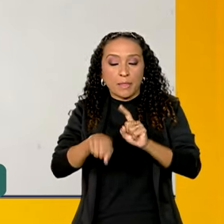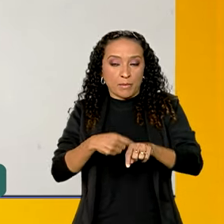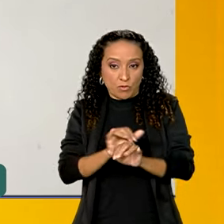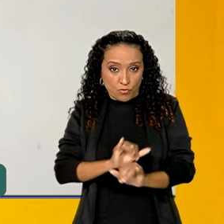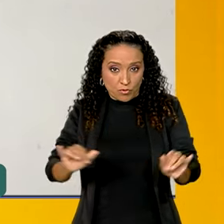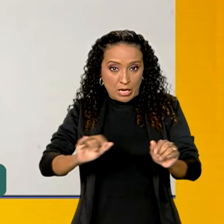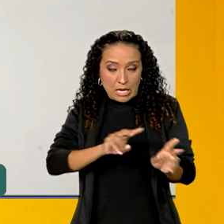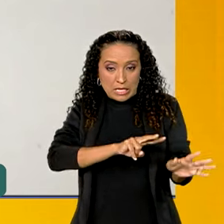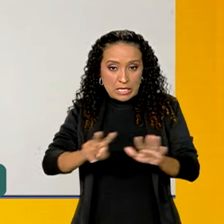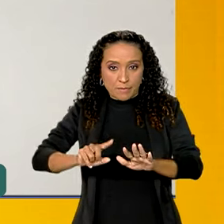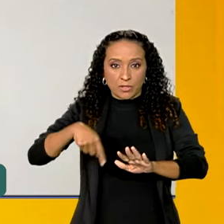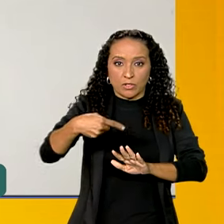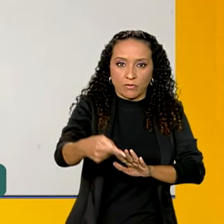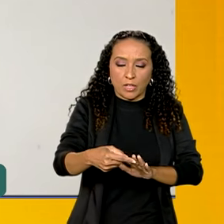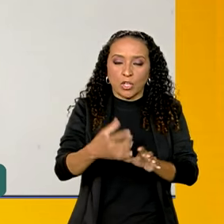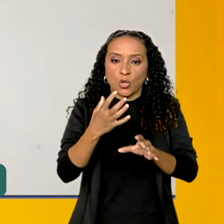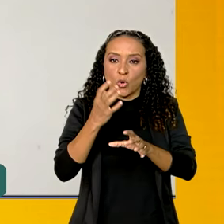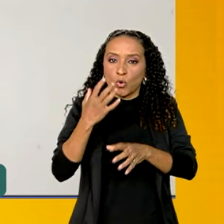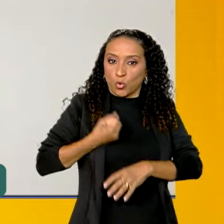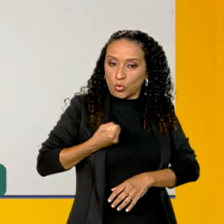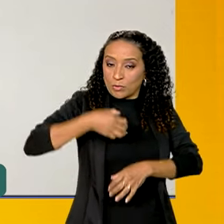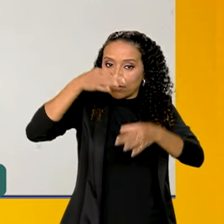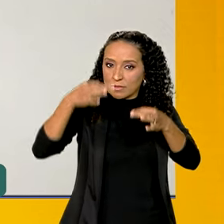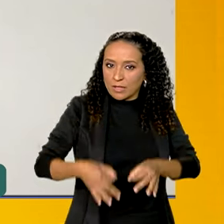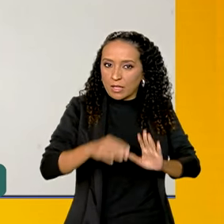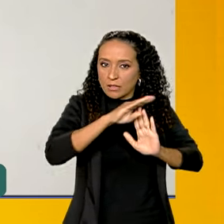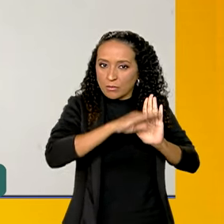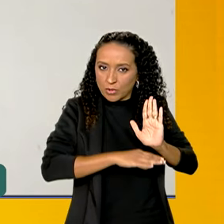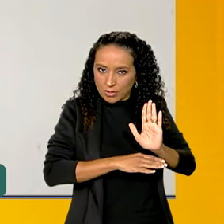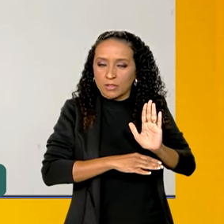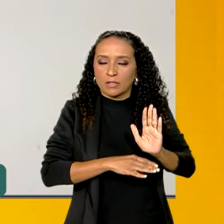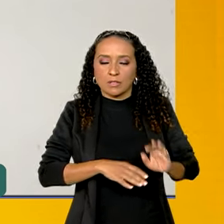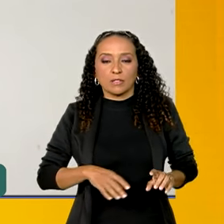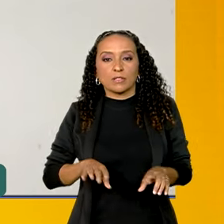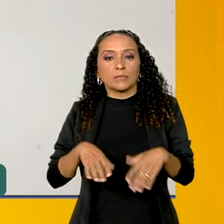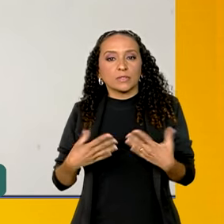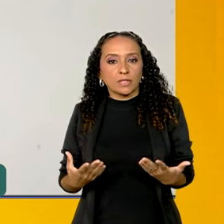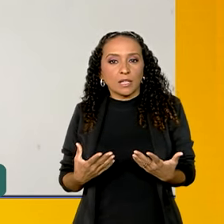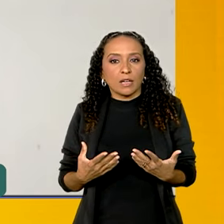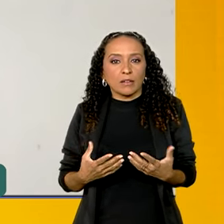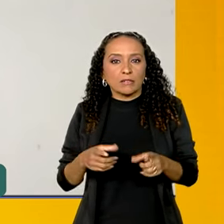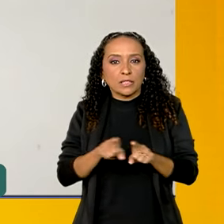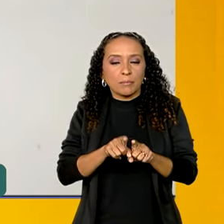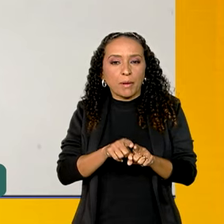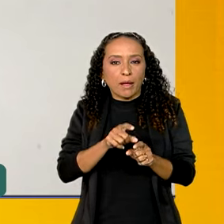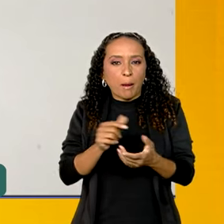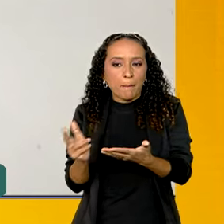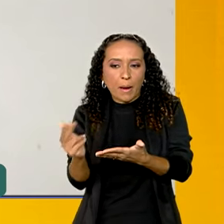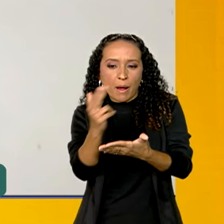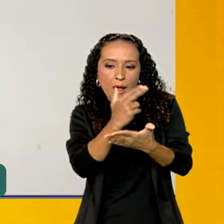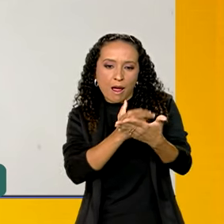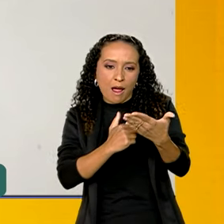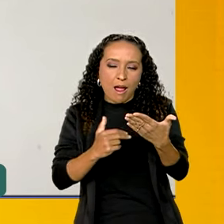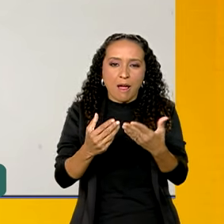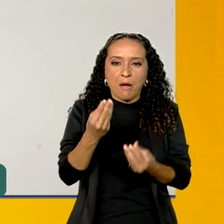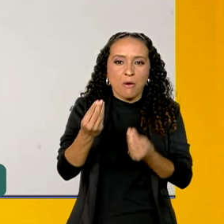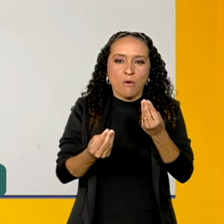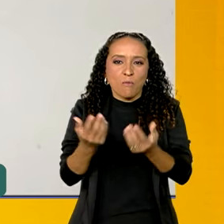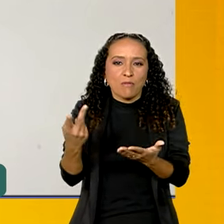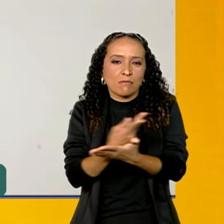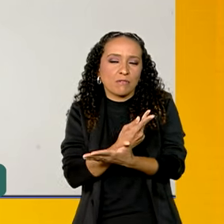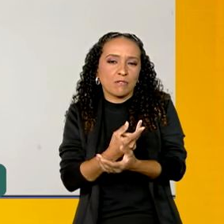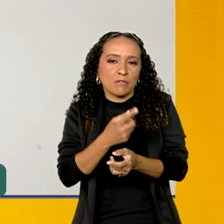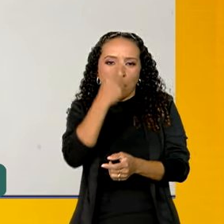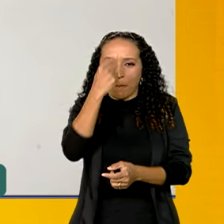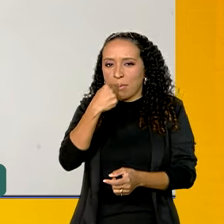na semana que vem, um balanço com os números completos do programa, com essa radiografia do que aconteceu, qual é perfil da